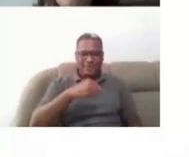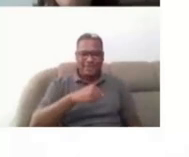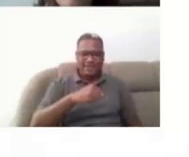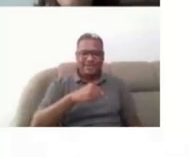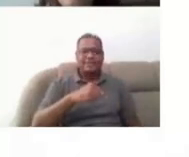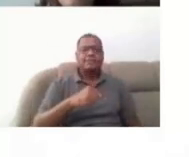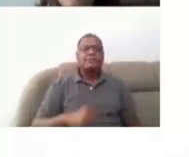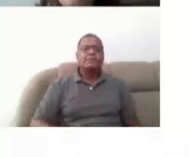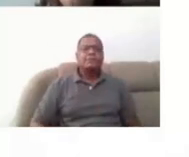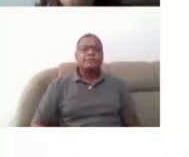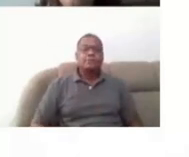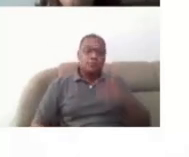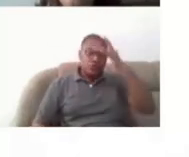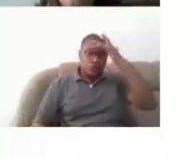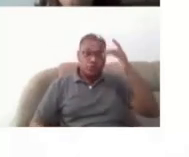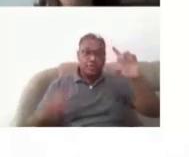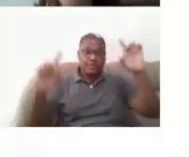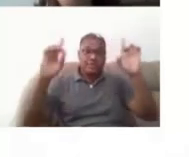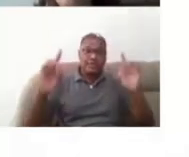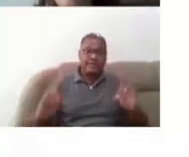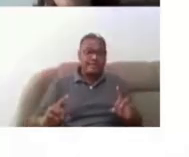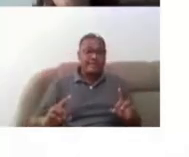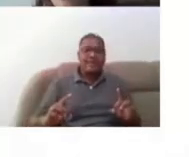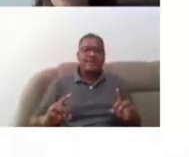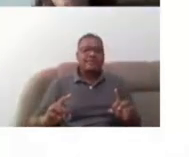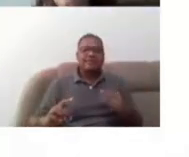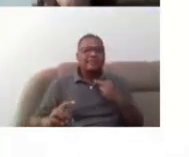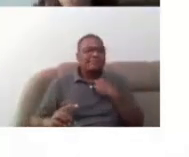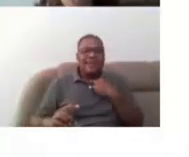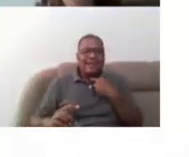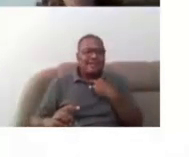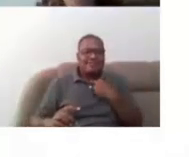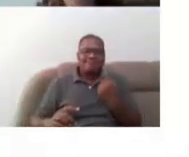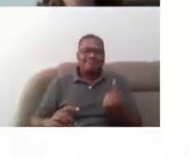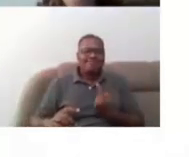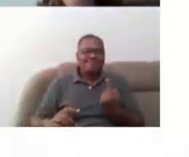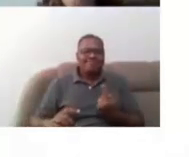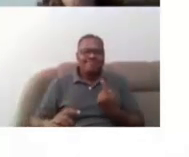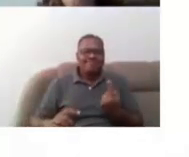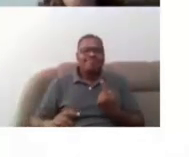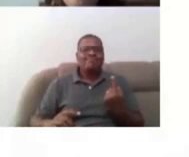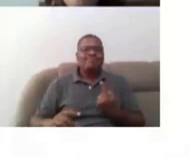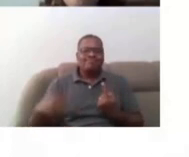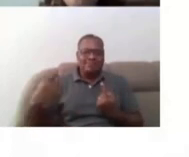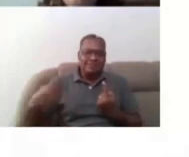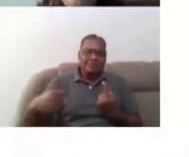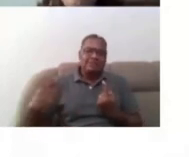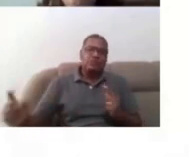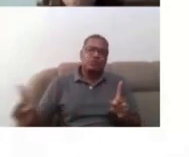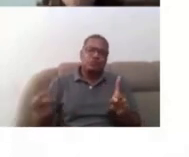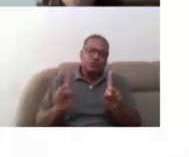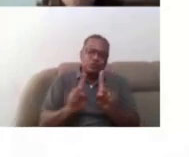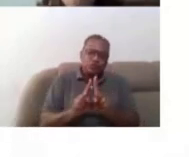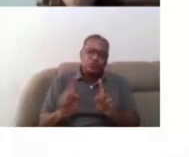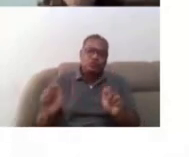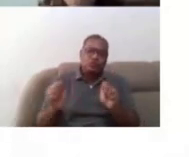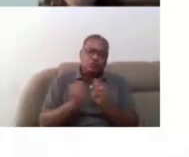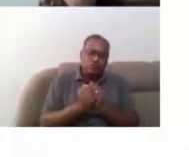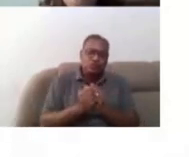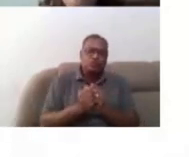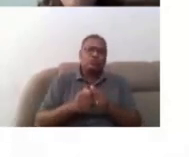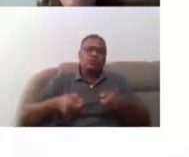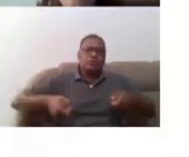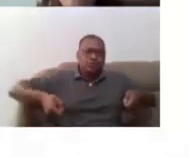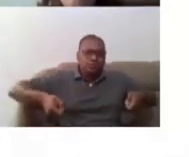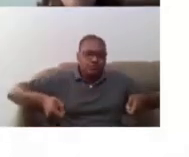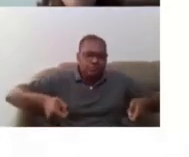não permite que ela empurra a sua cadeira de roda. Então, ela vai precisar de uma pessoa, né? Para que empurra a sua